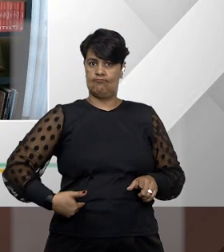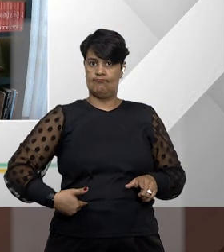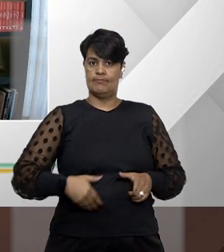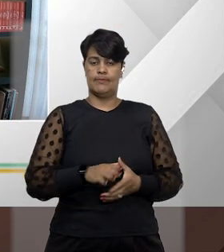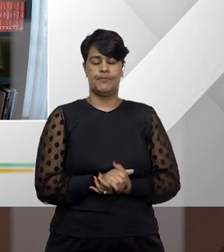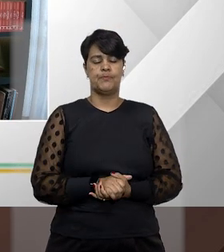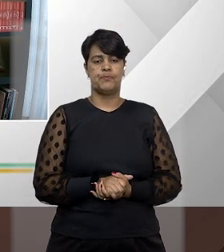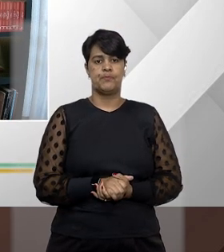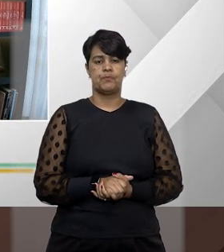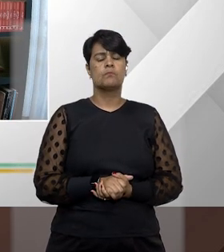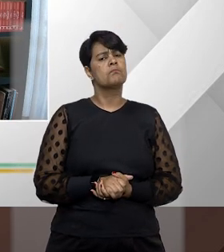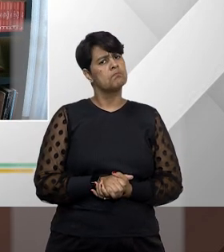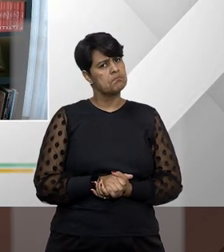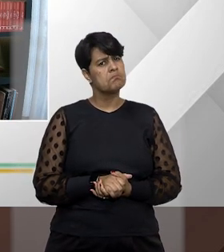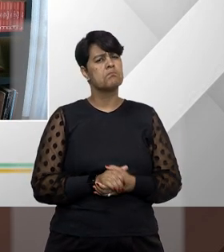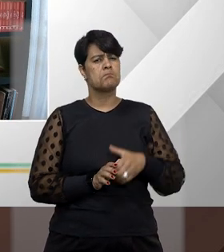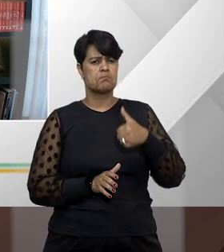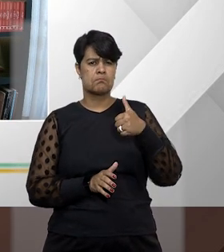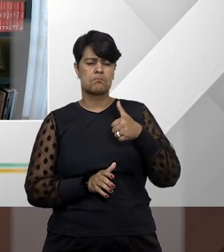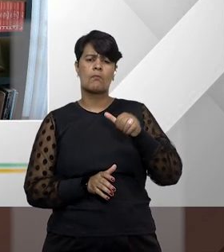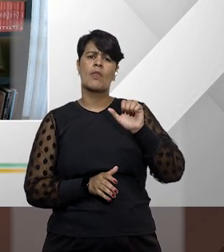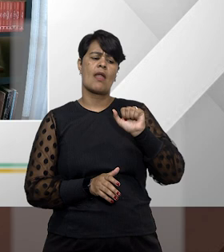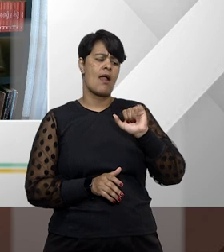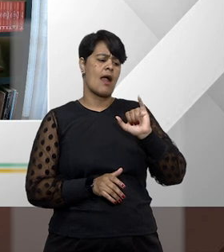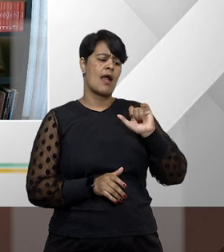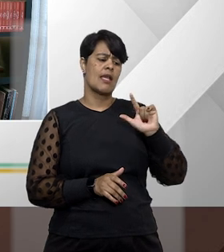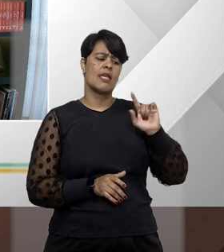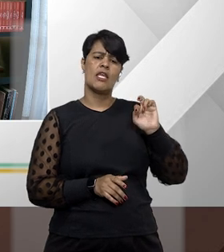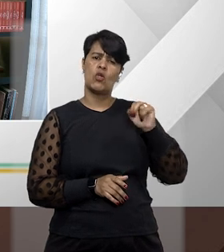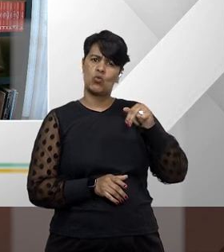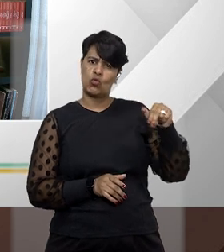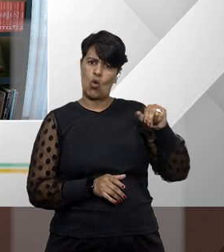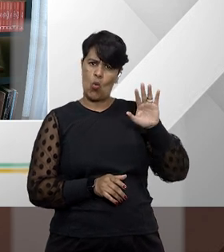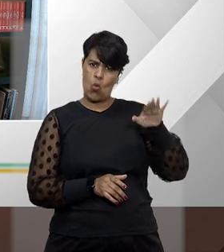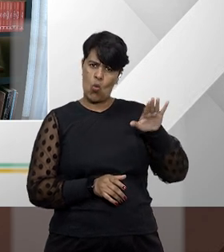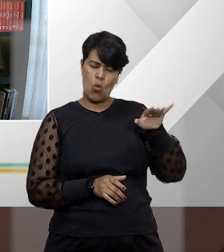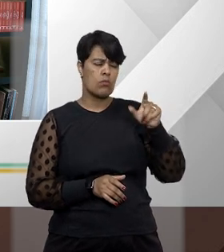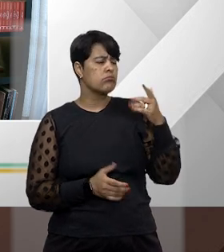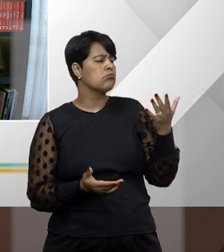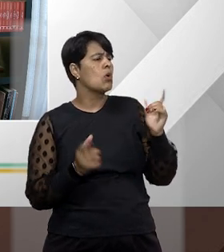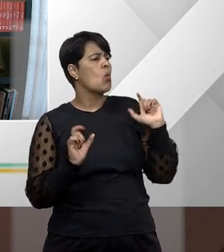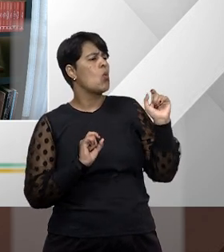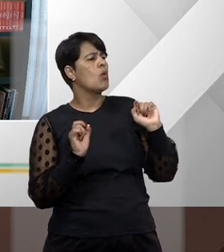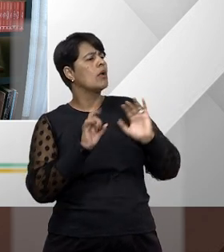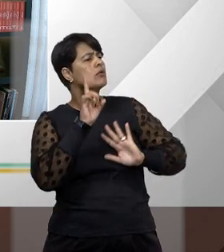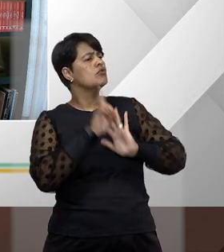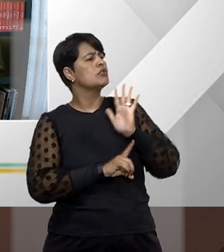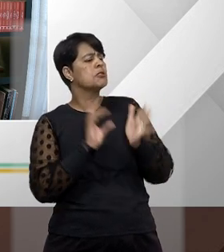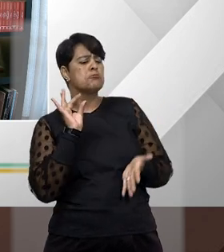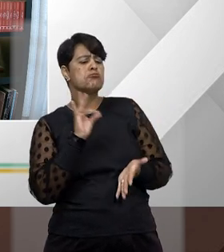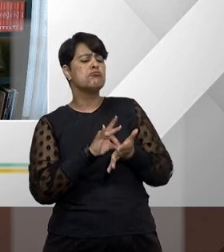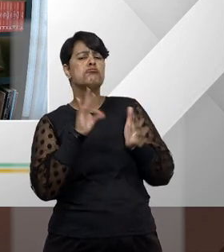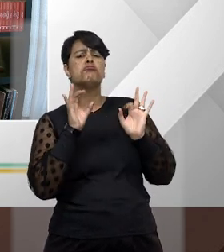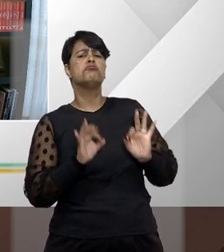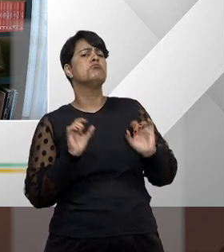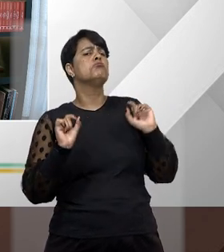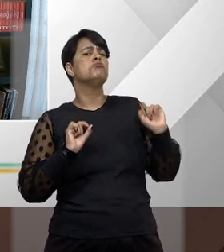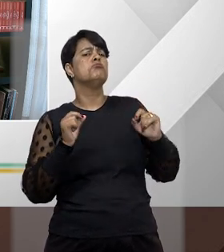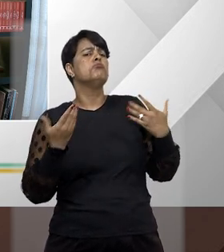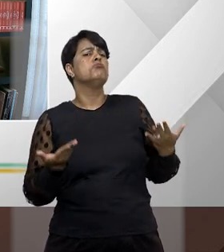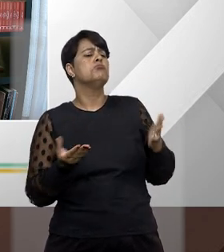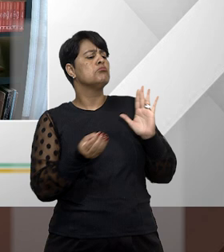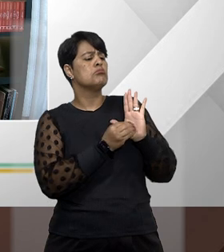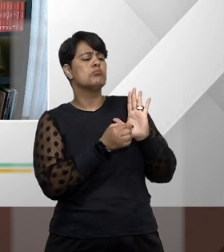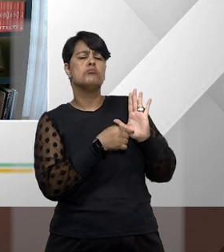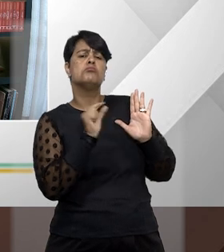Nessa mesma linha, professor Ailton, o deve-se entender por direito líquido e certo a que o texto constitucional faz